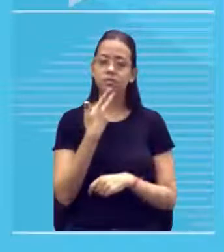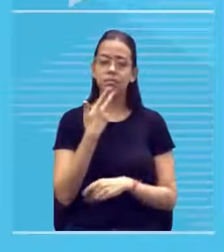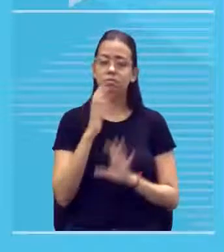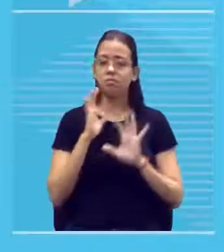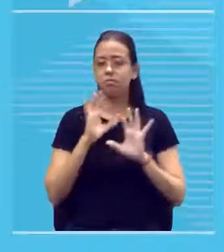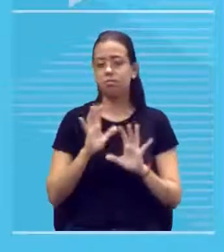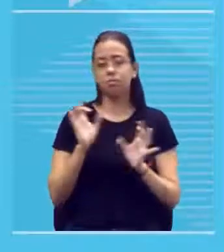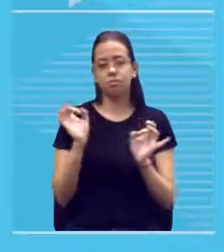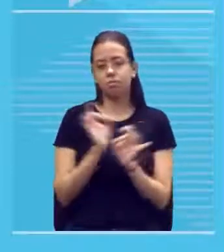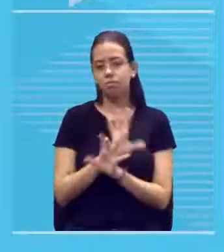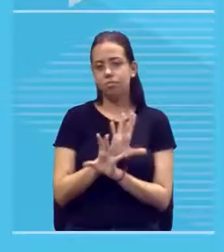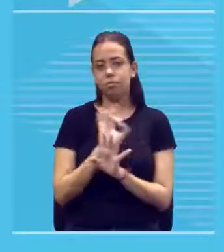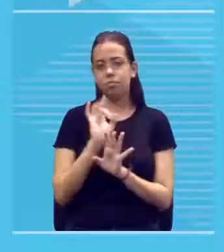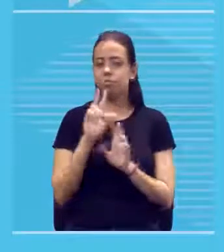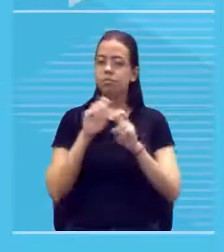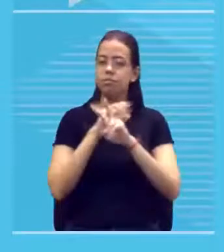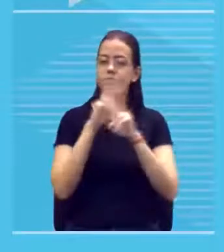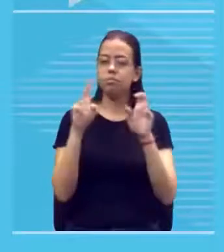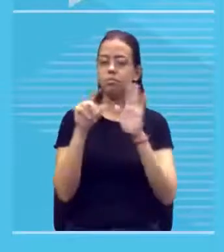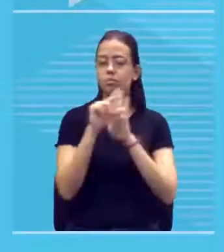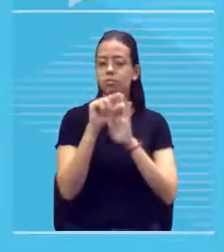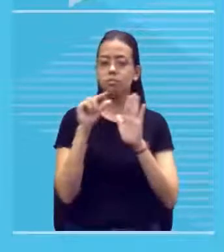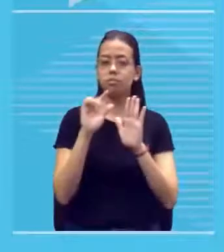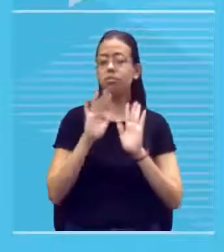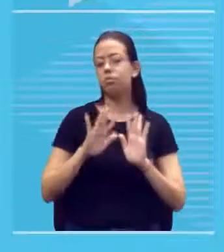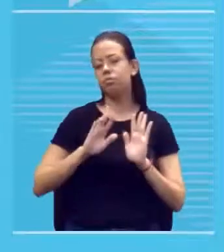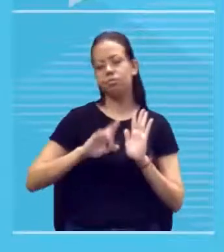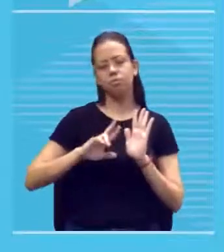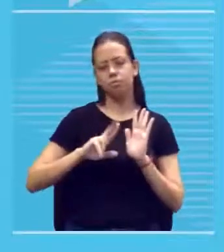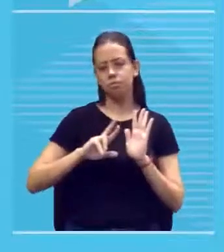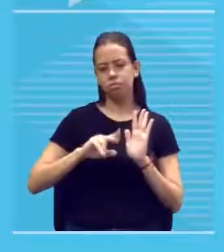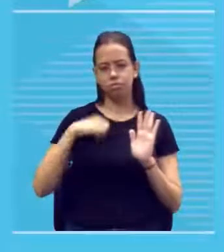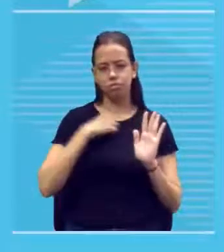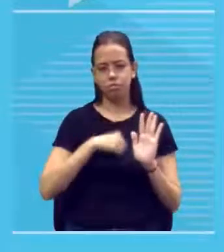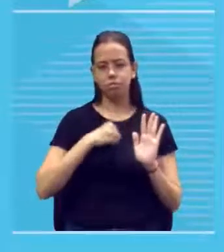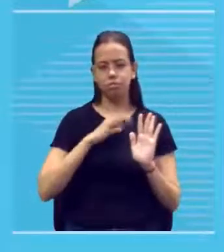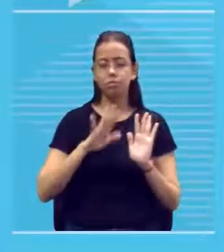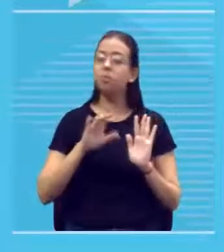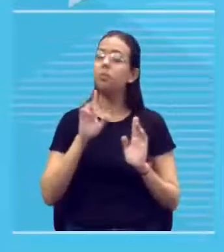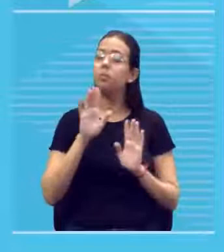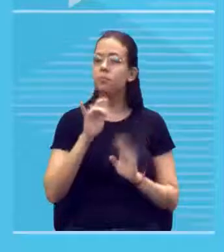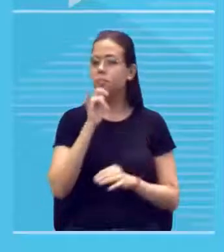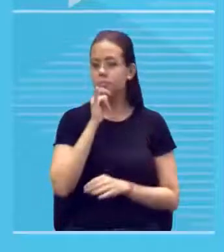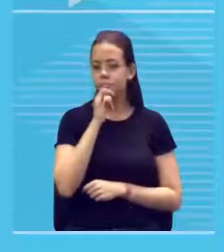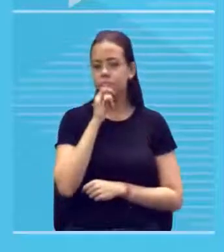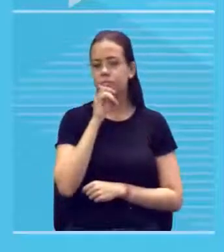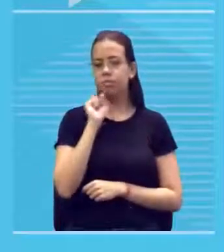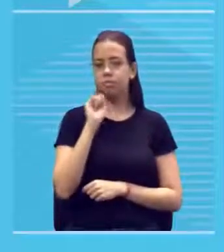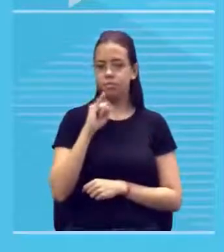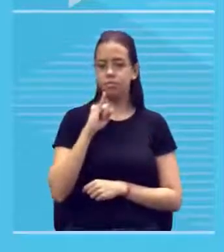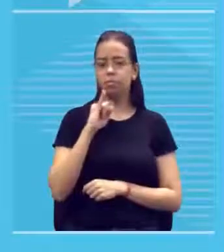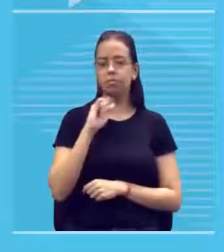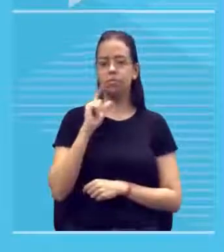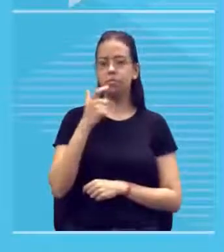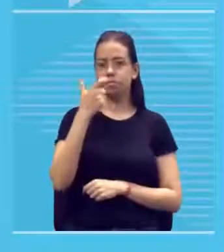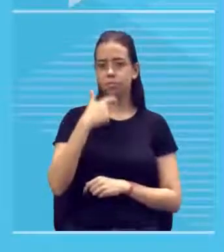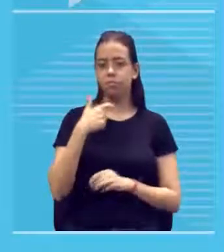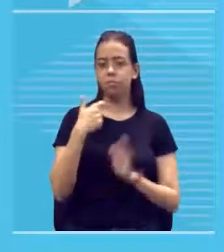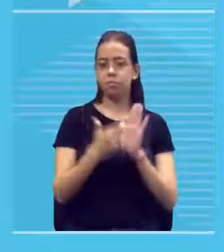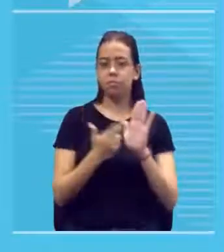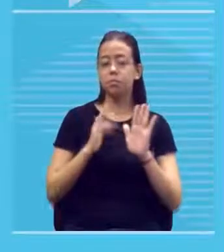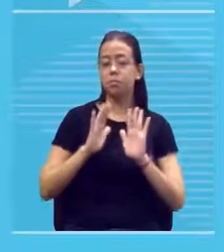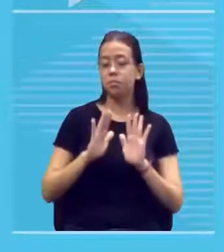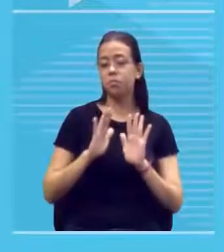e pronto coloco o título lógico o nome dessa pintura não é saudade mas se pra mim saudade pudesse ser